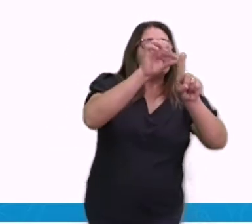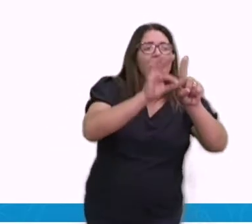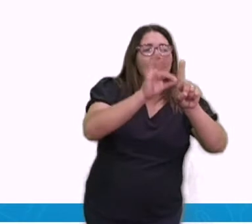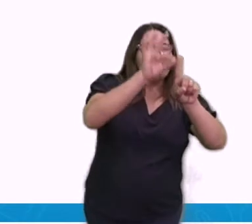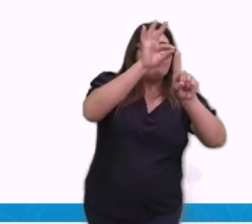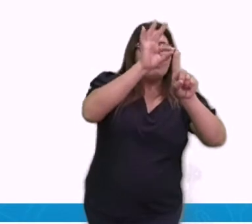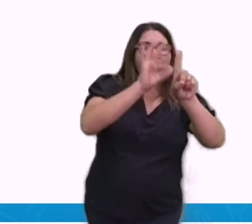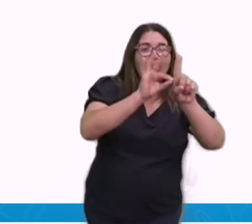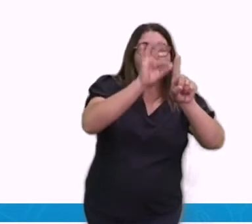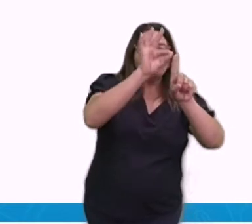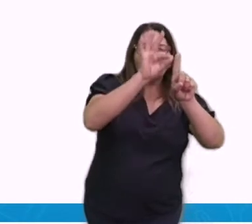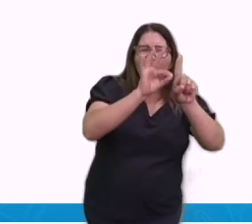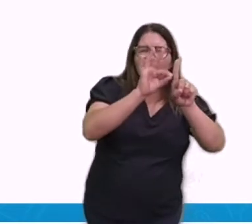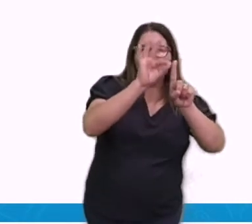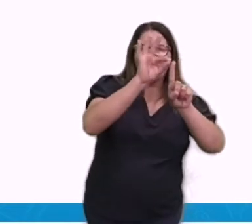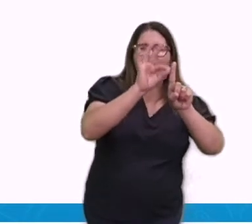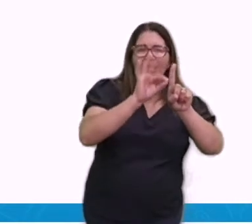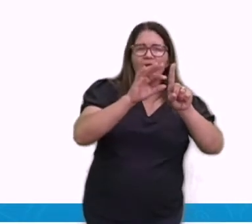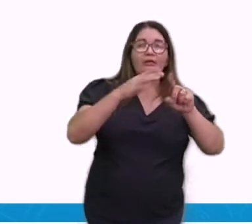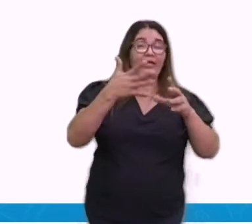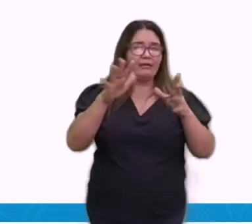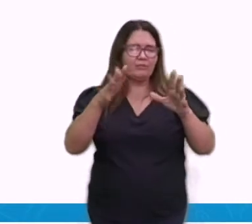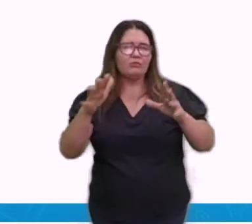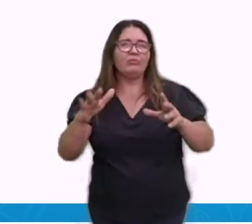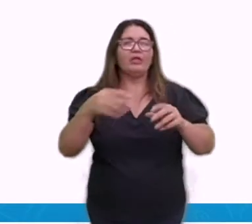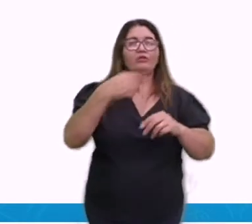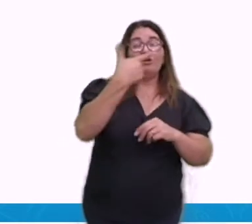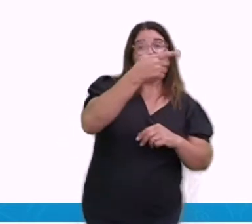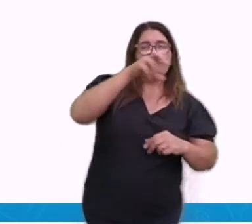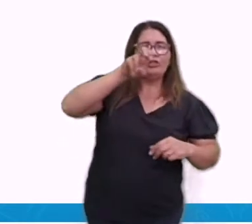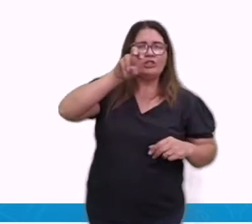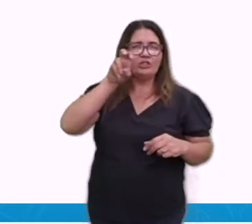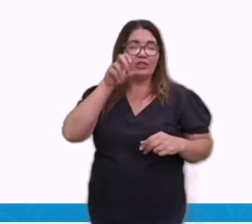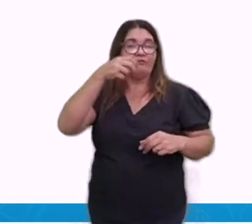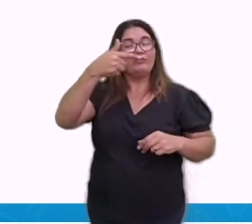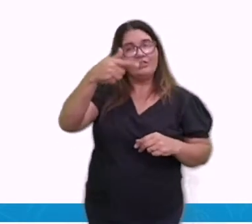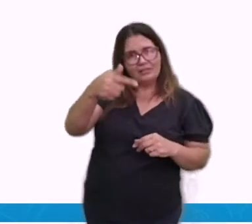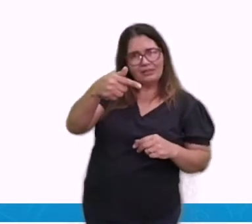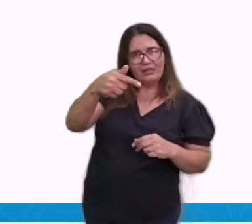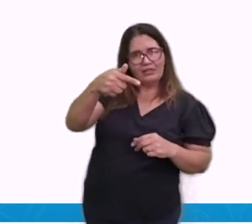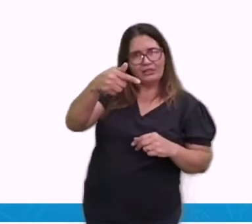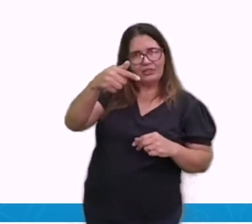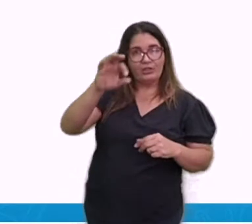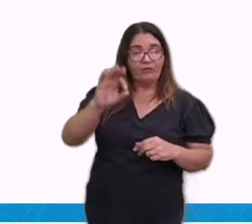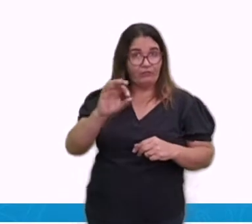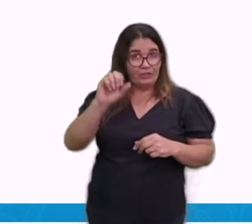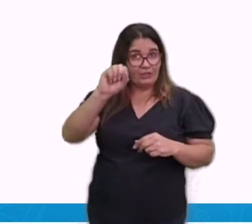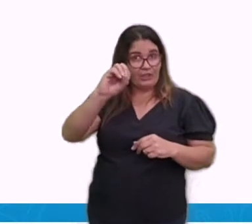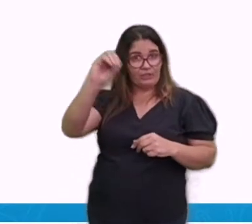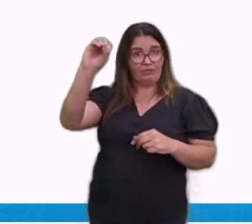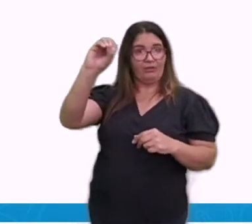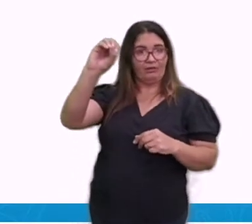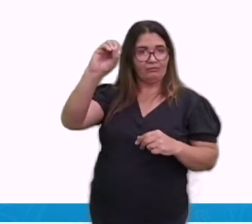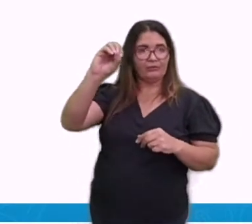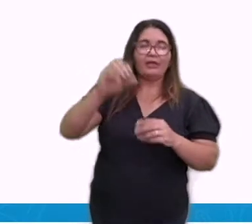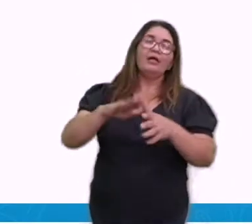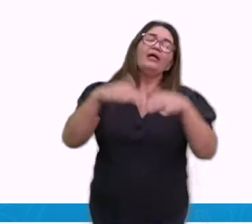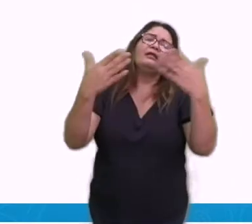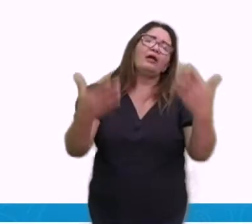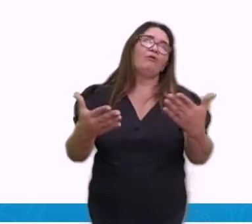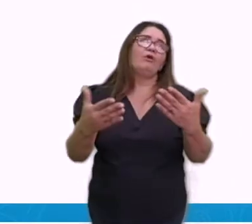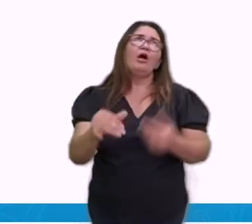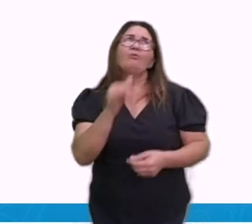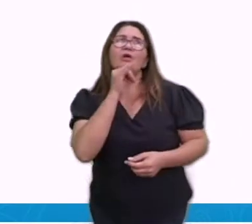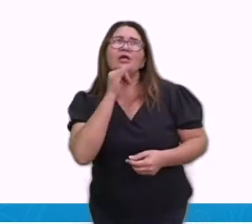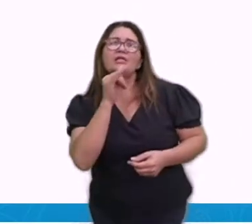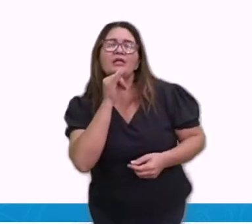Já não chove muito. Chove pouco. E não tem uma característica marcante. Por exemplo, chove no verão.